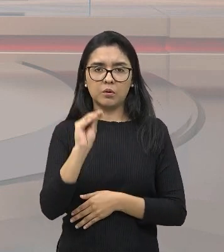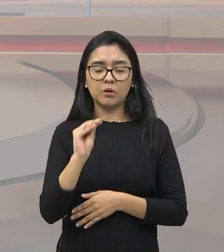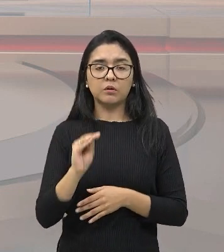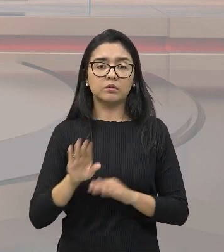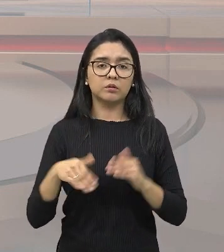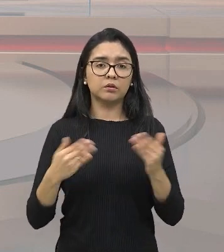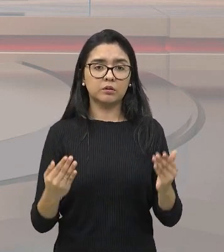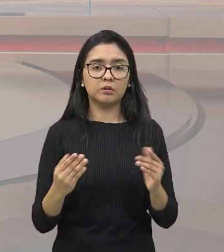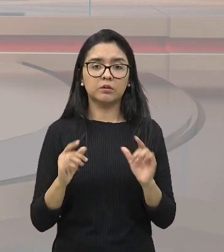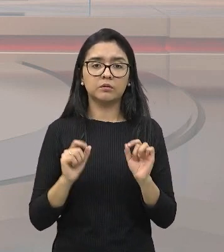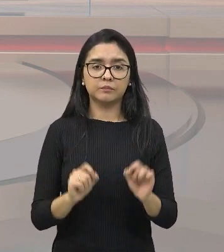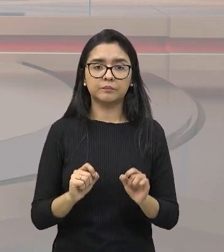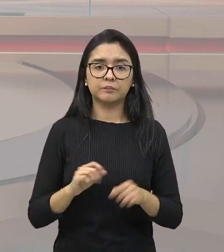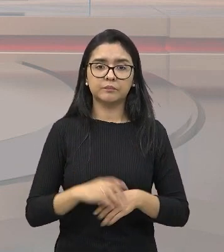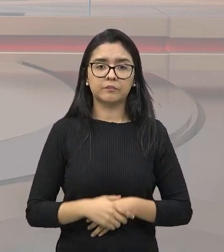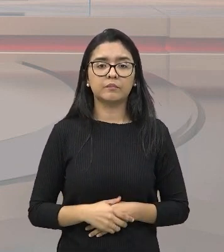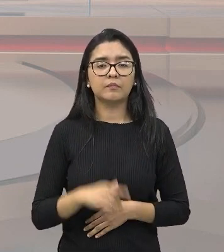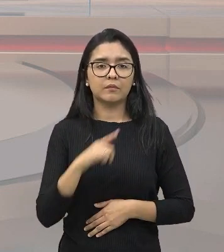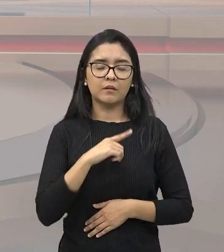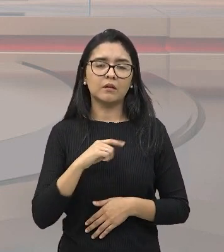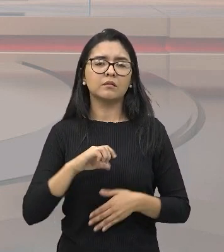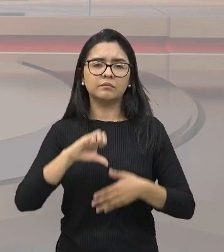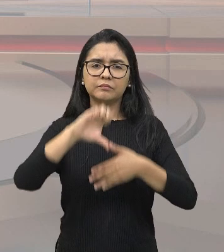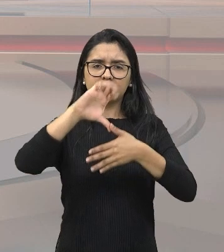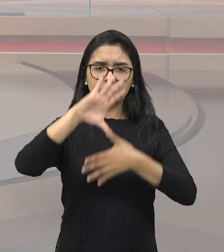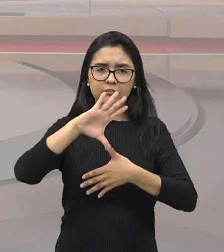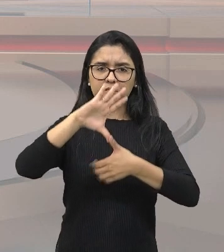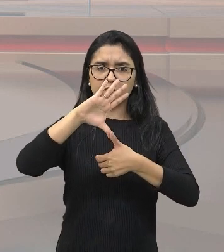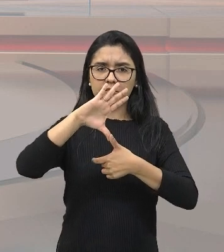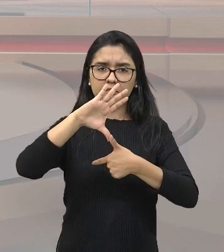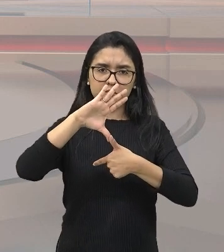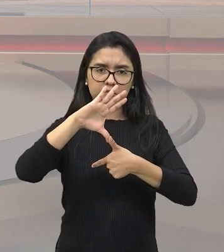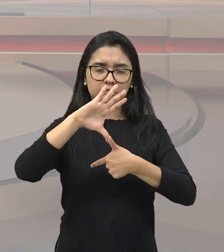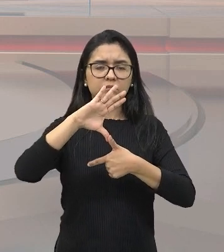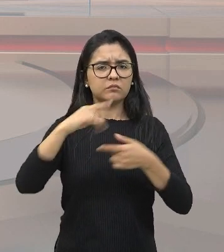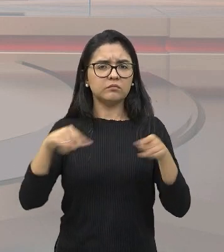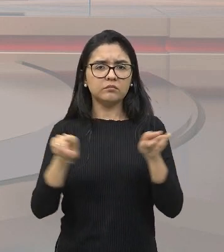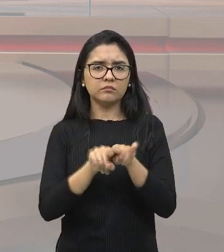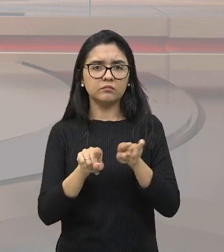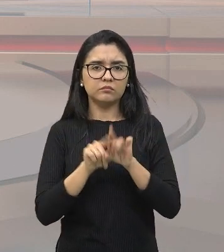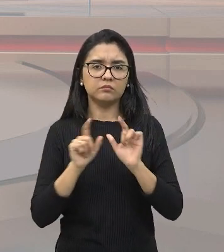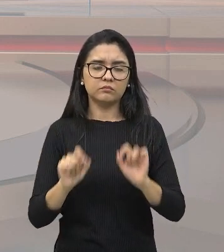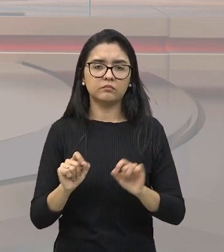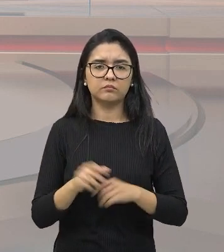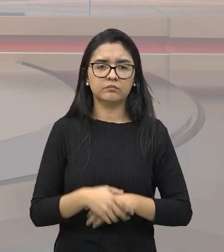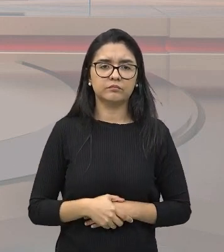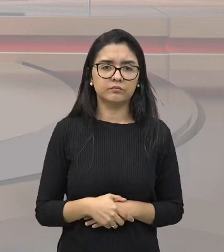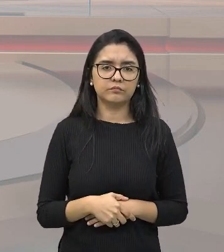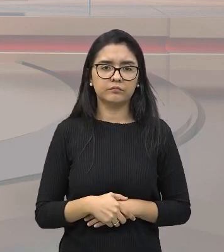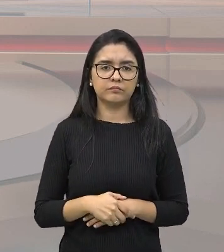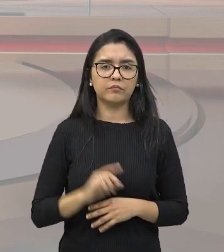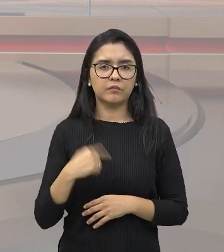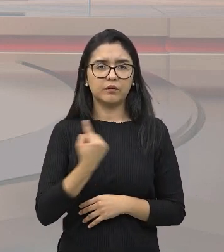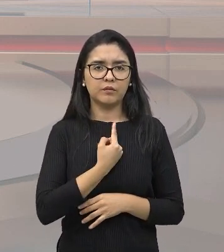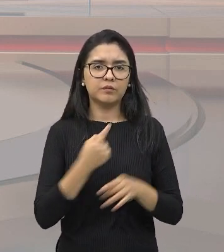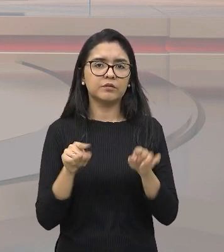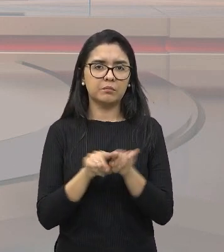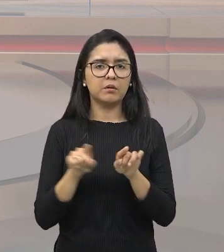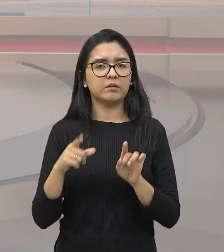aqui nós, a chamada América Latina, também sofremos, né? Não vou colocar nesse termo de sofremos, mas nós fomos